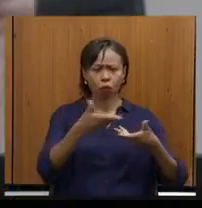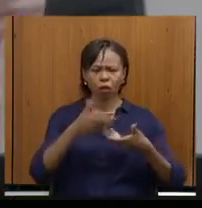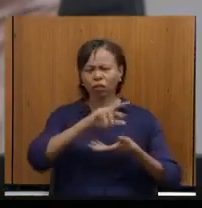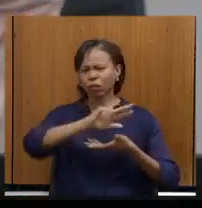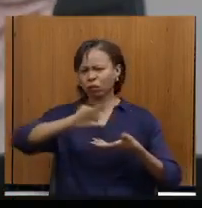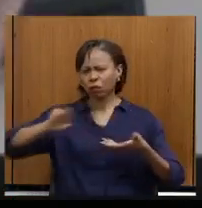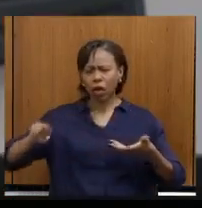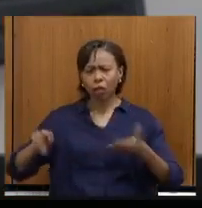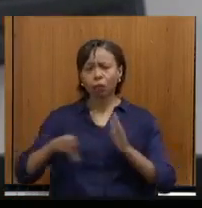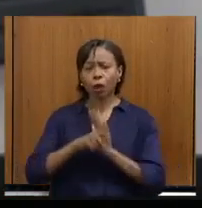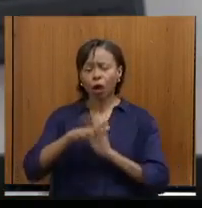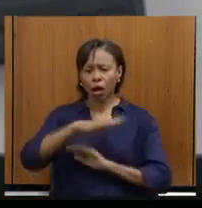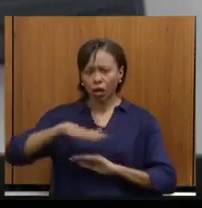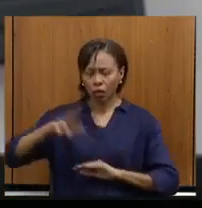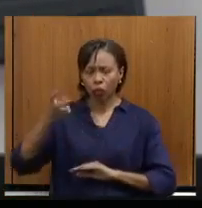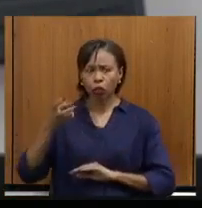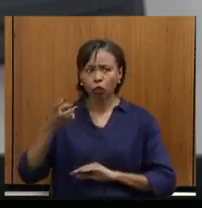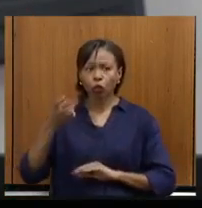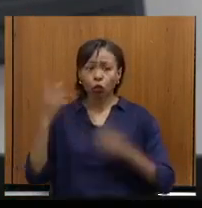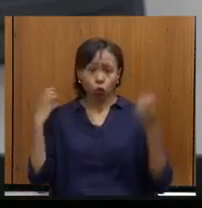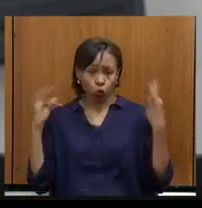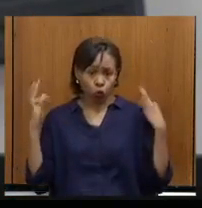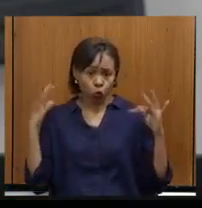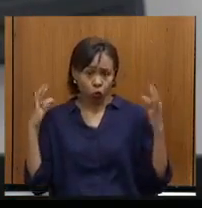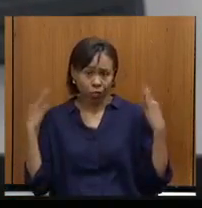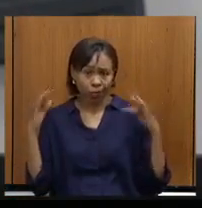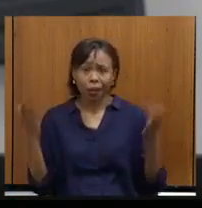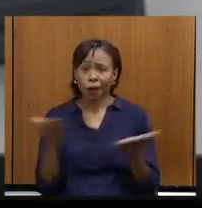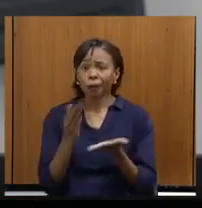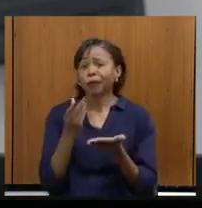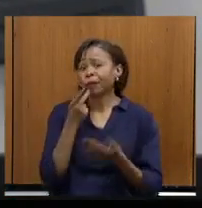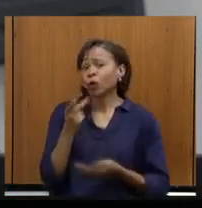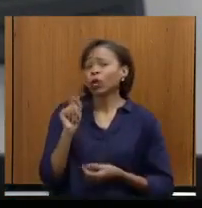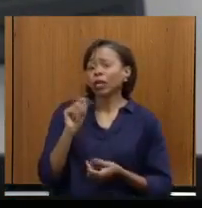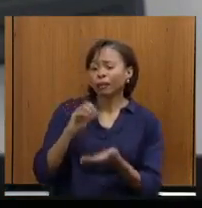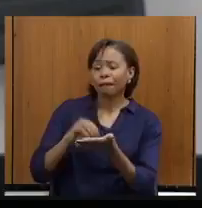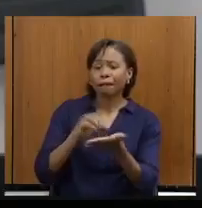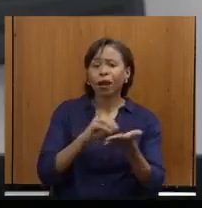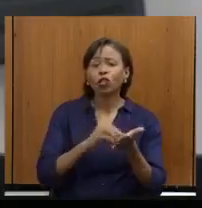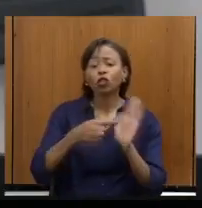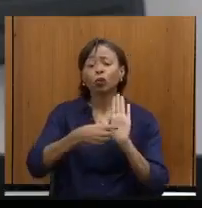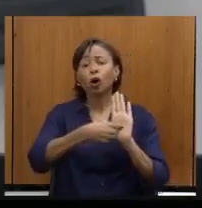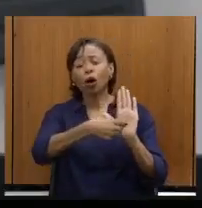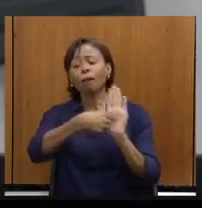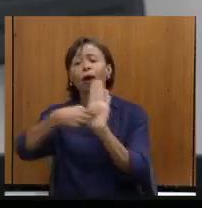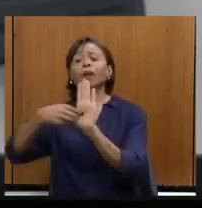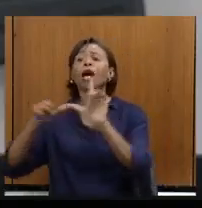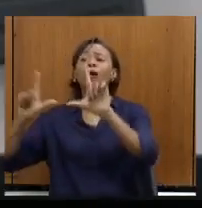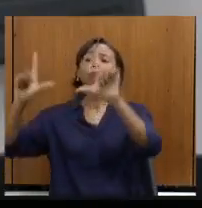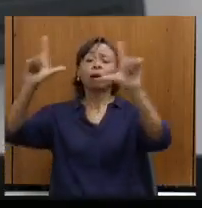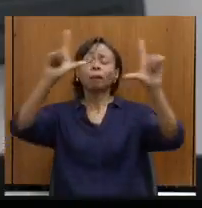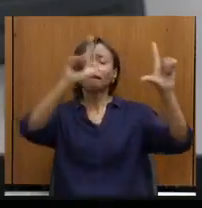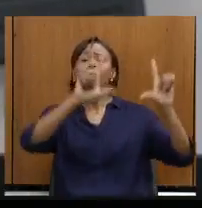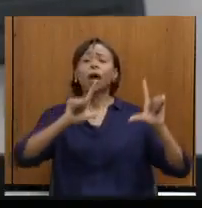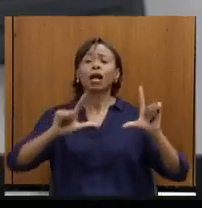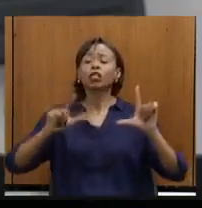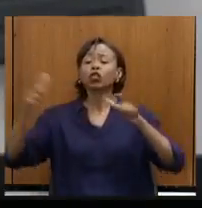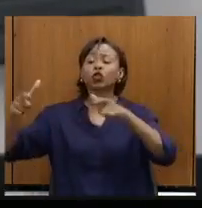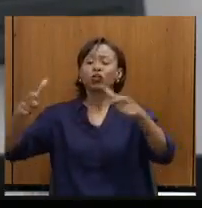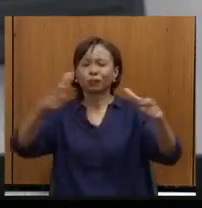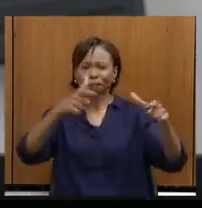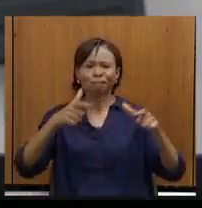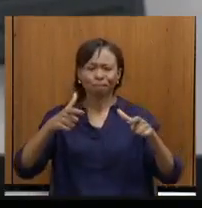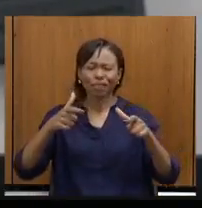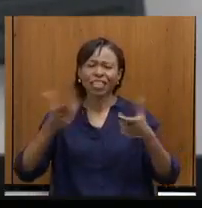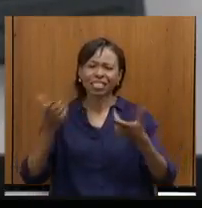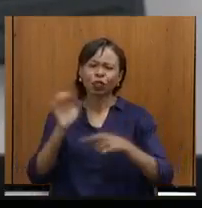A maioria mencionou sobre a deficiência da sinalização dos nossos destinos. Em todo o Estado, as sinalizações aí